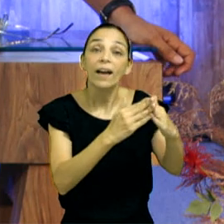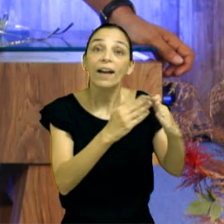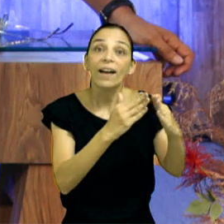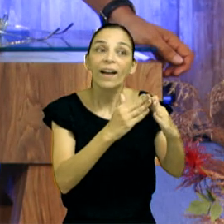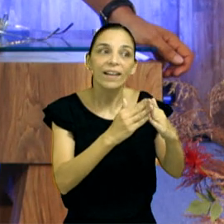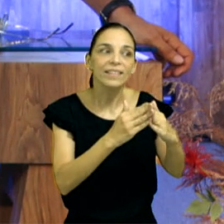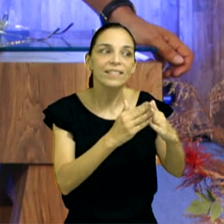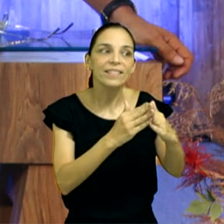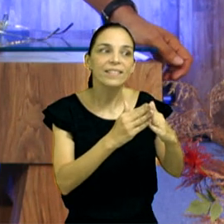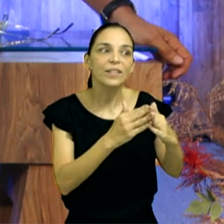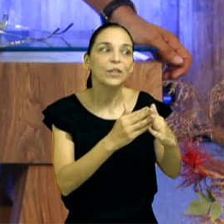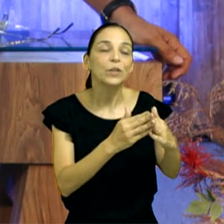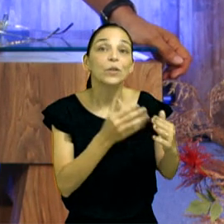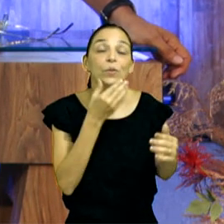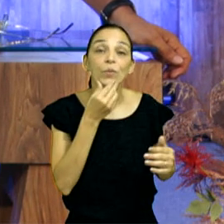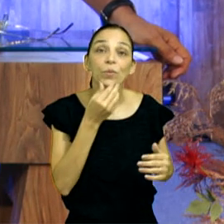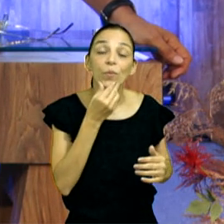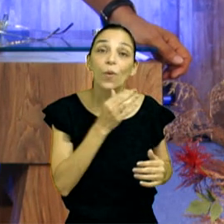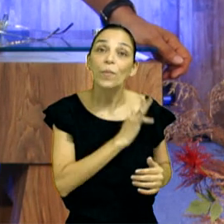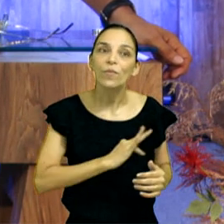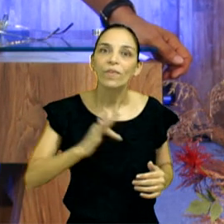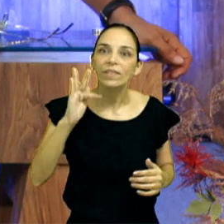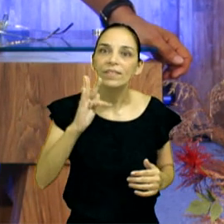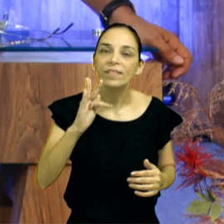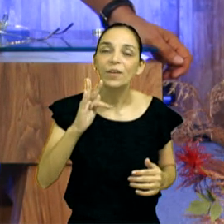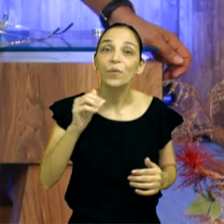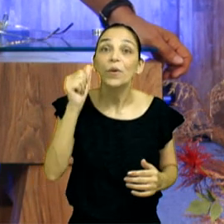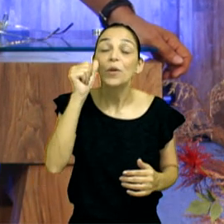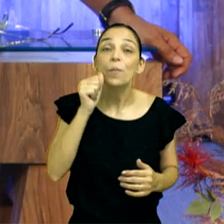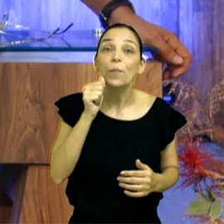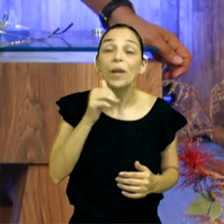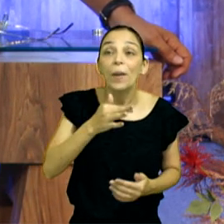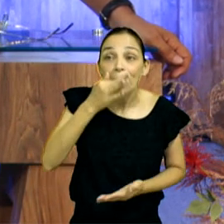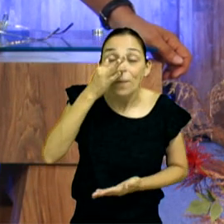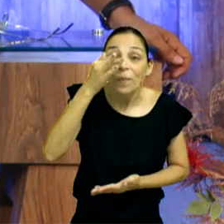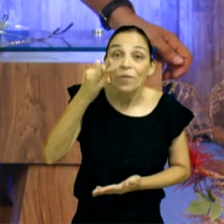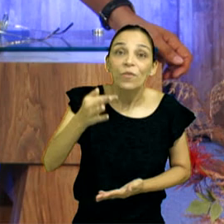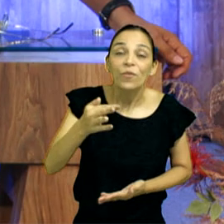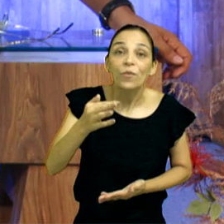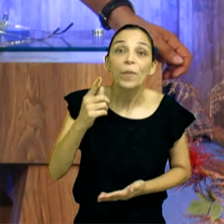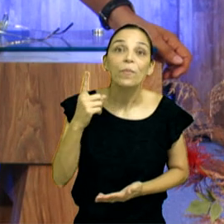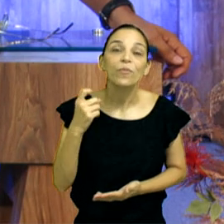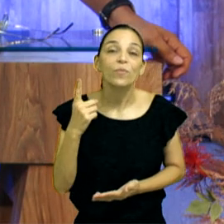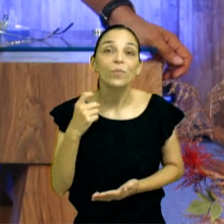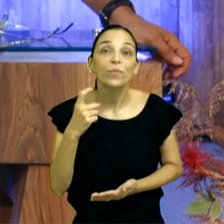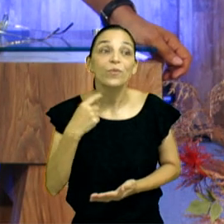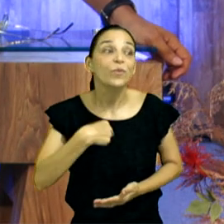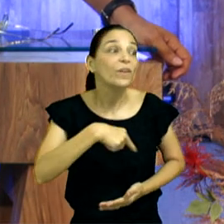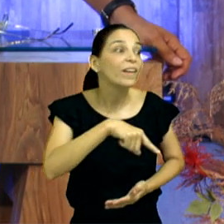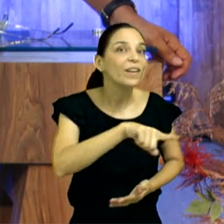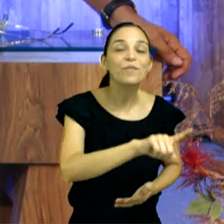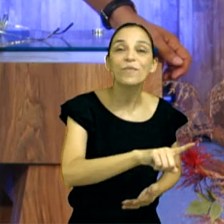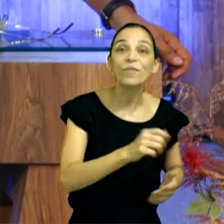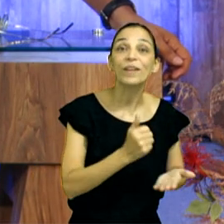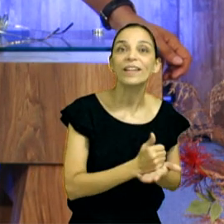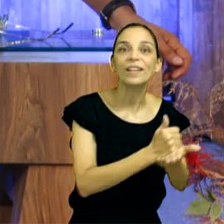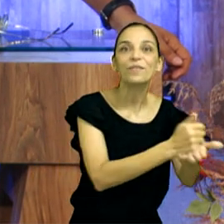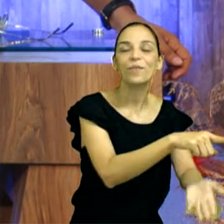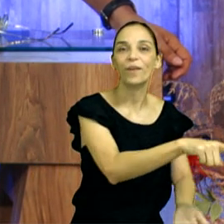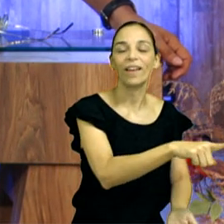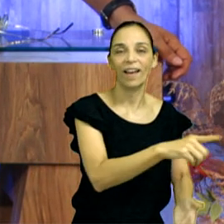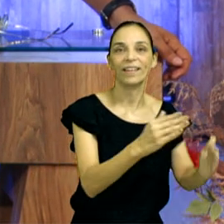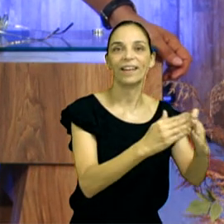alabastro com um guento e, estando por detrás aos seus pés, chorando, começou a